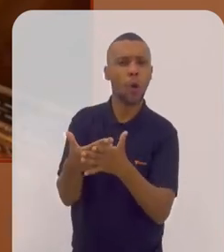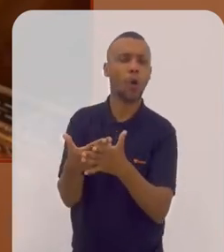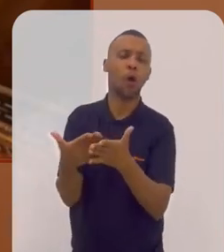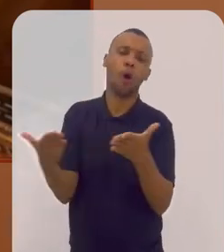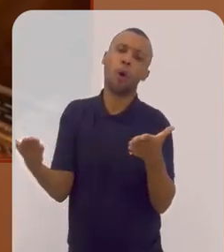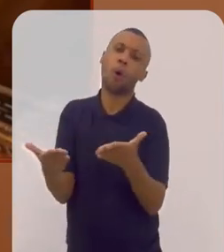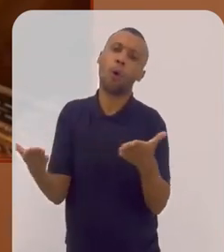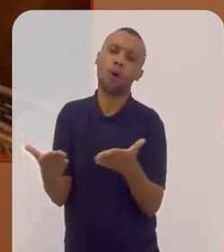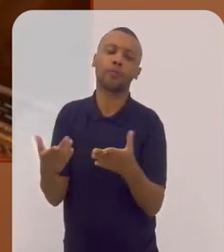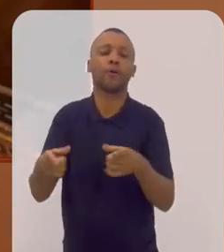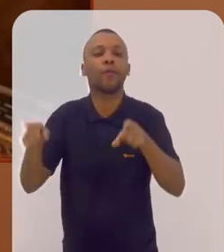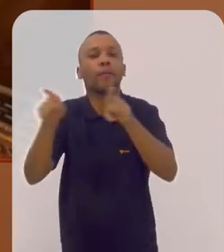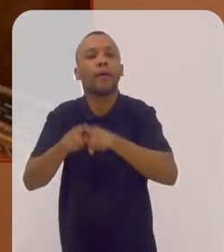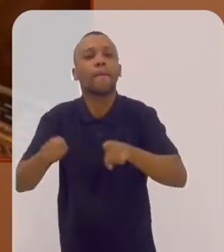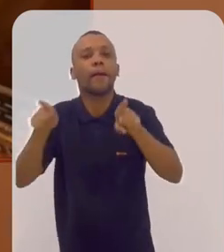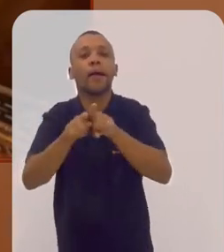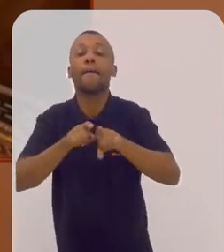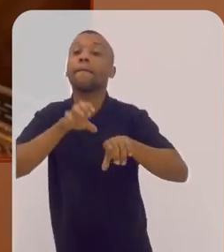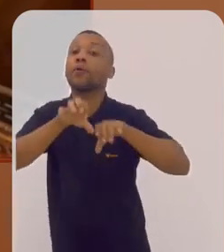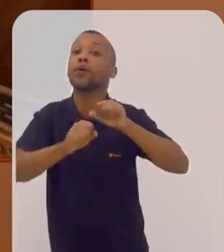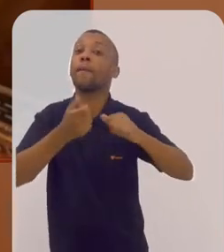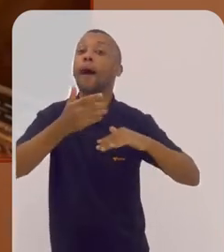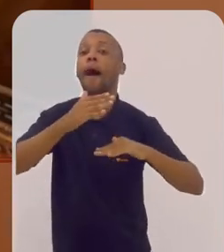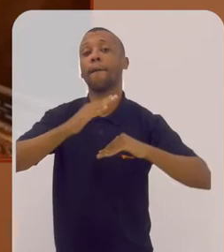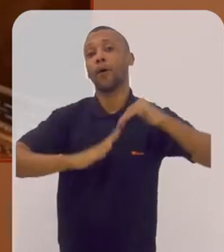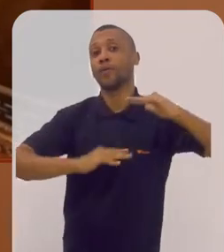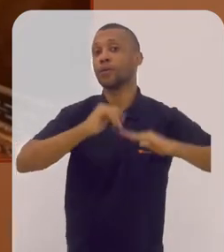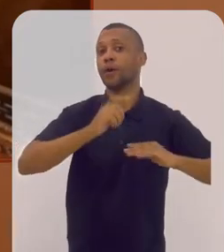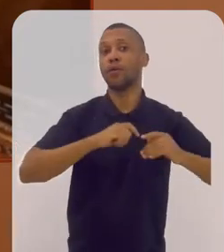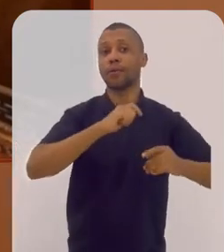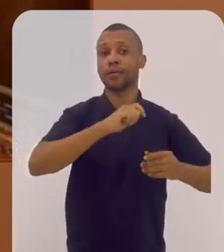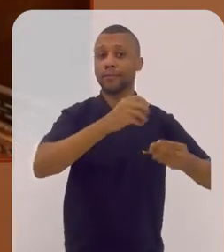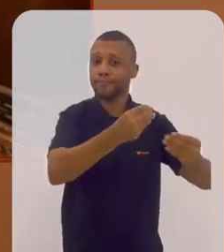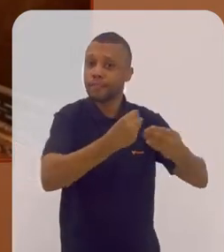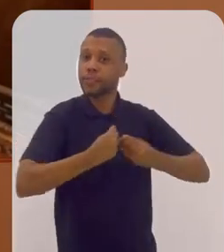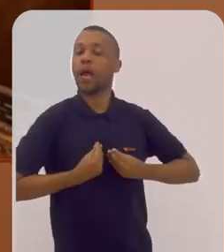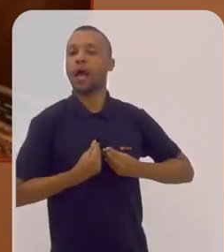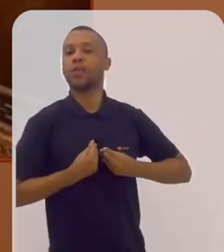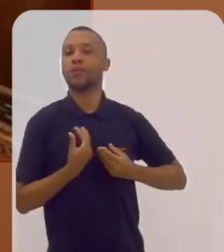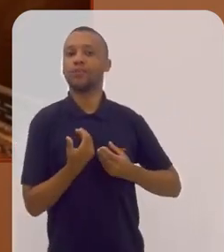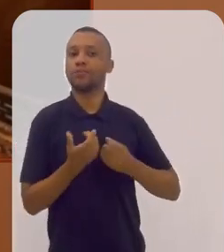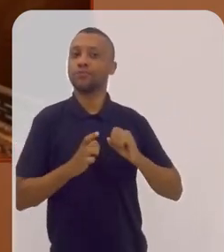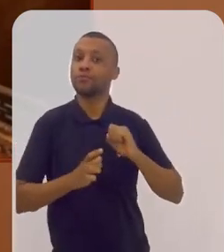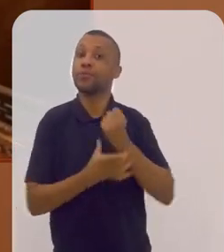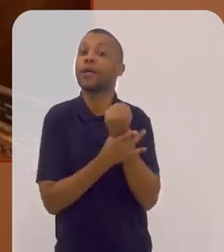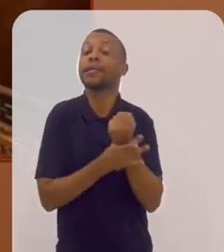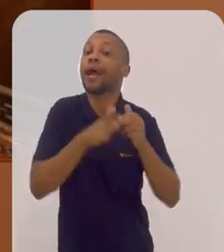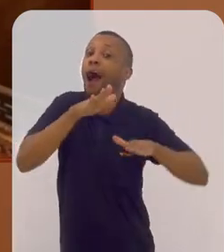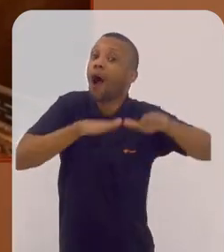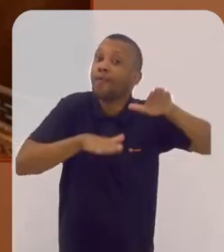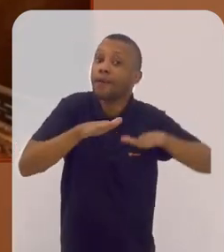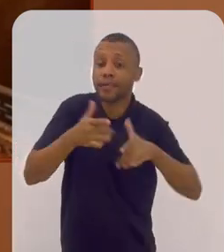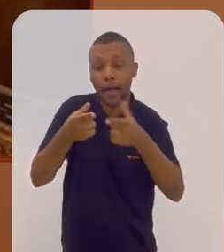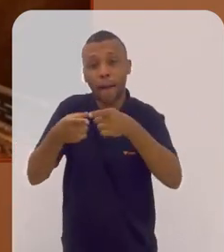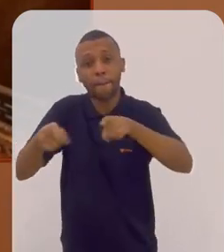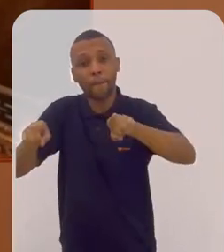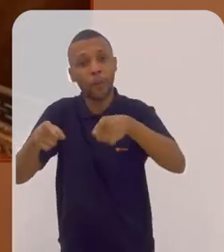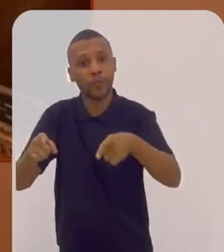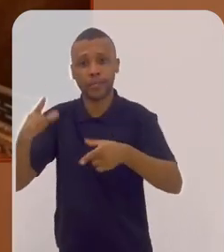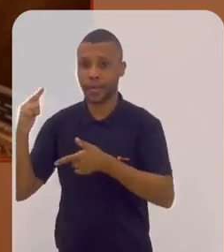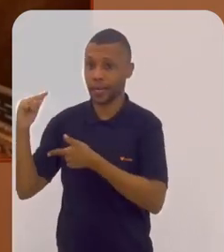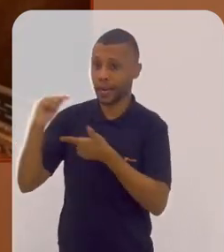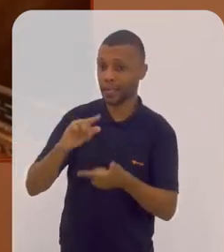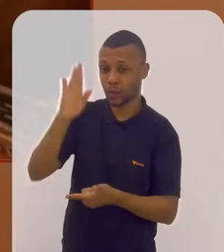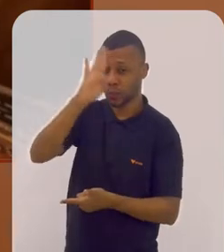eu também procurei uma profissão que me desse o sustento que, às vezes, a música clássica no Brasil